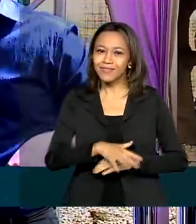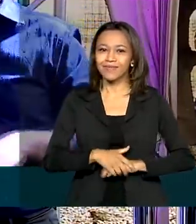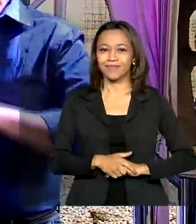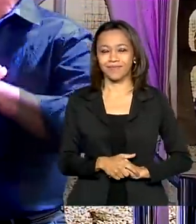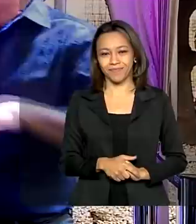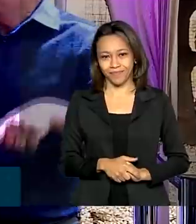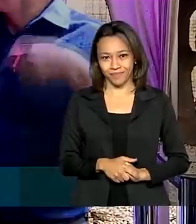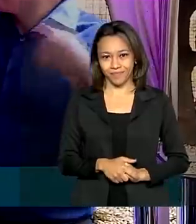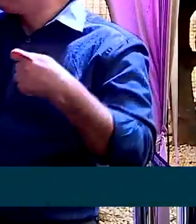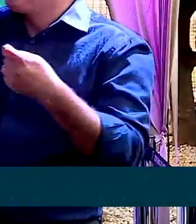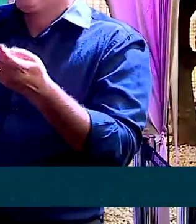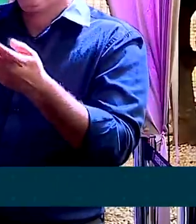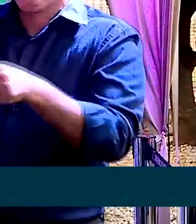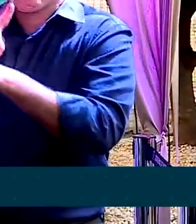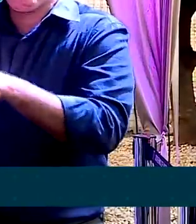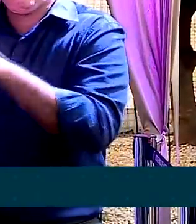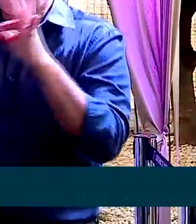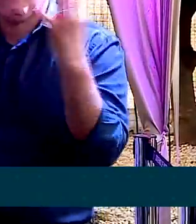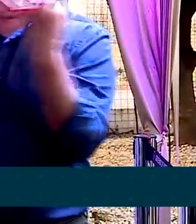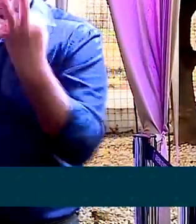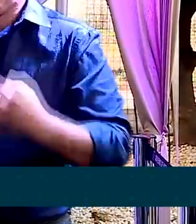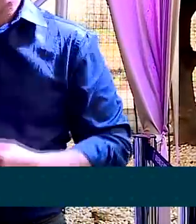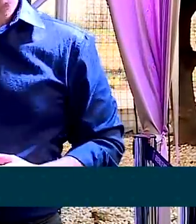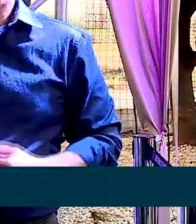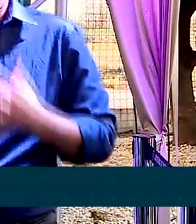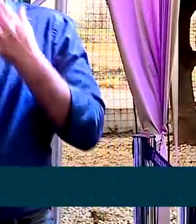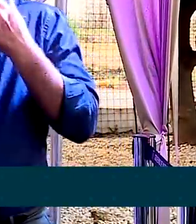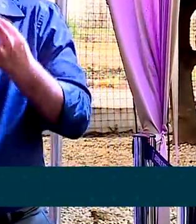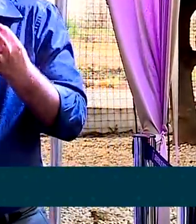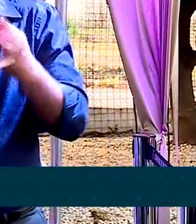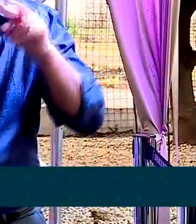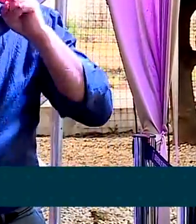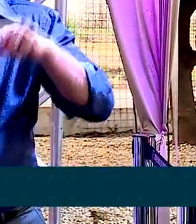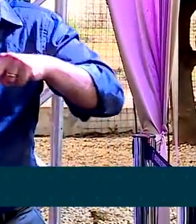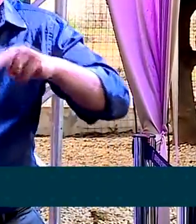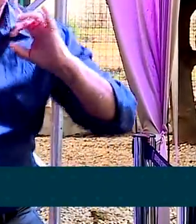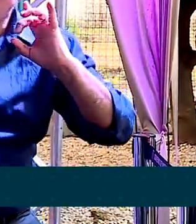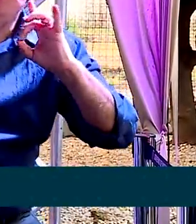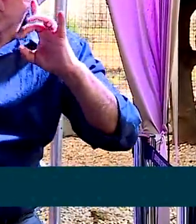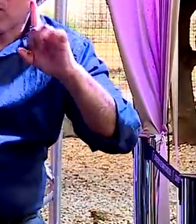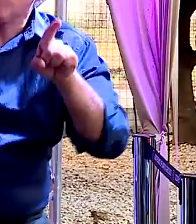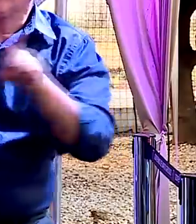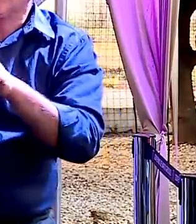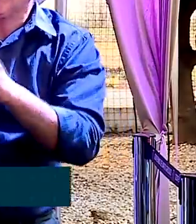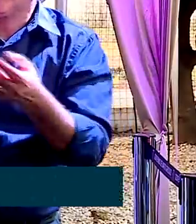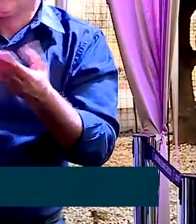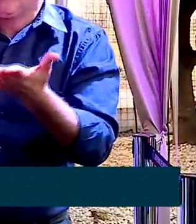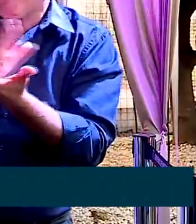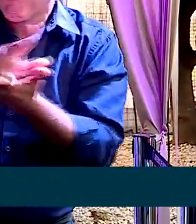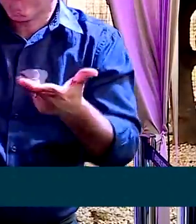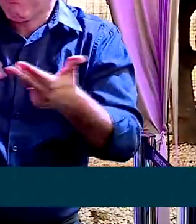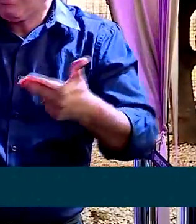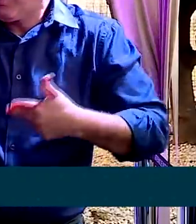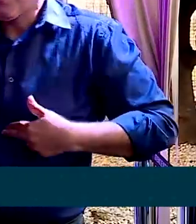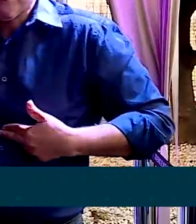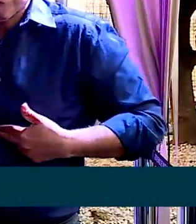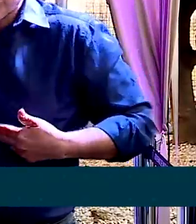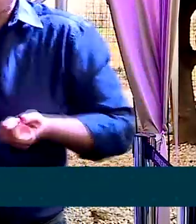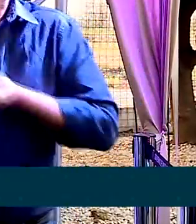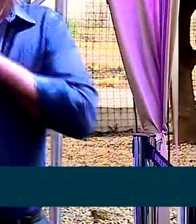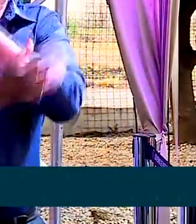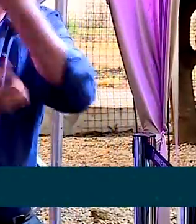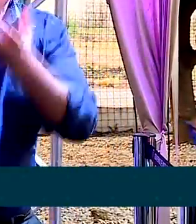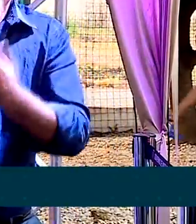que precisamos cuidar das famílias brasileiras. Com um olhar especial, dando condições para que as mulheres sejam